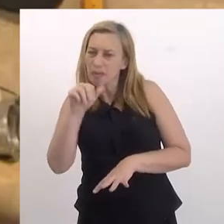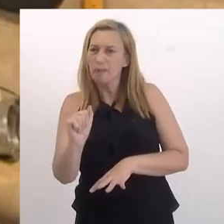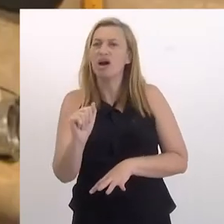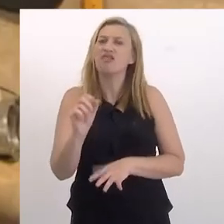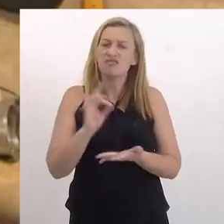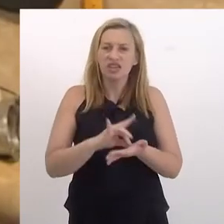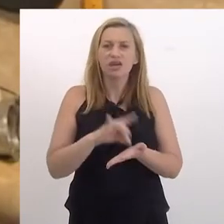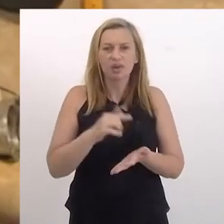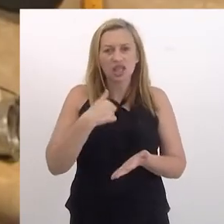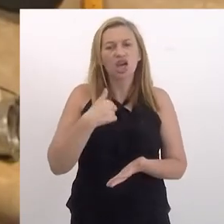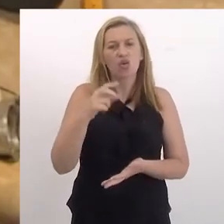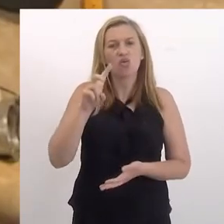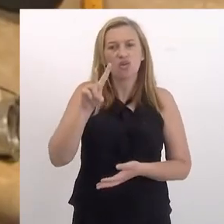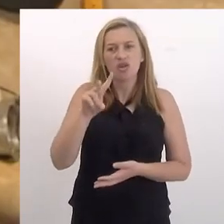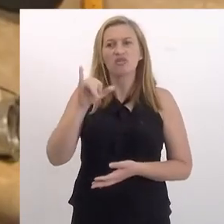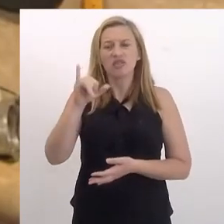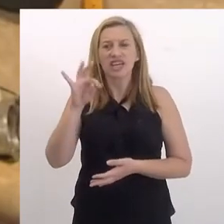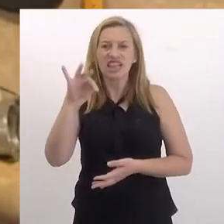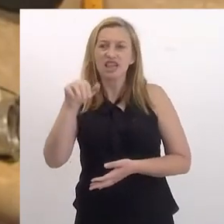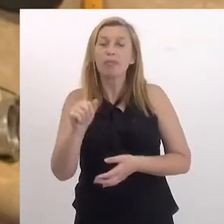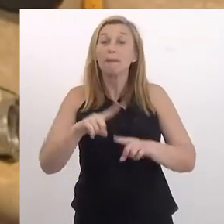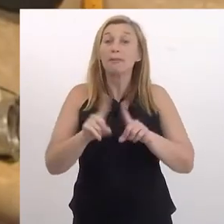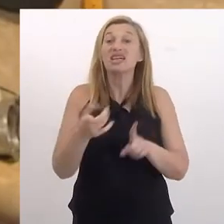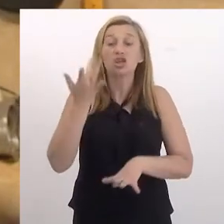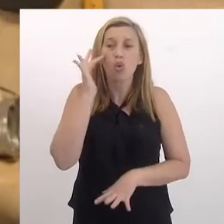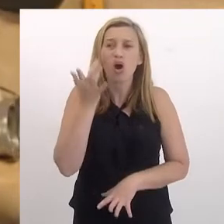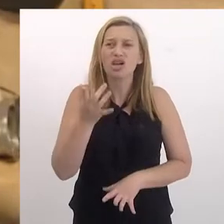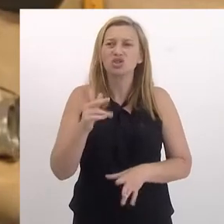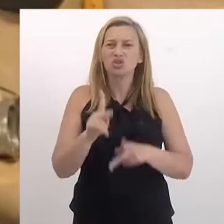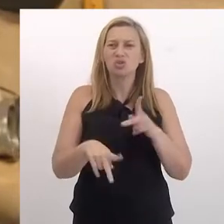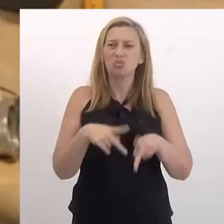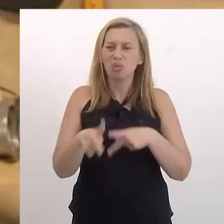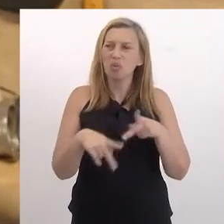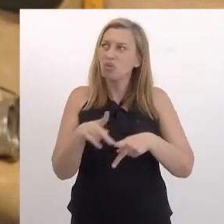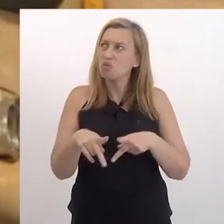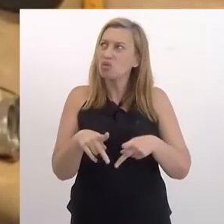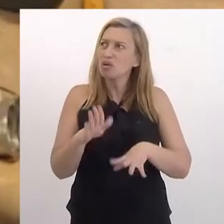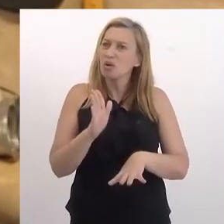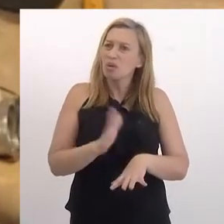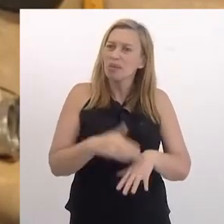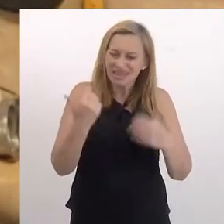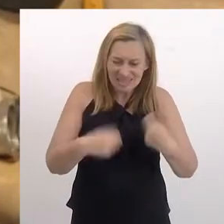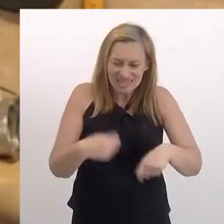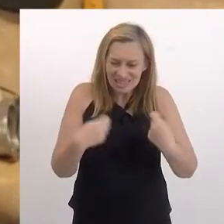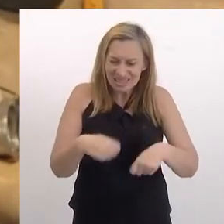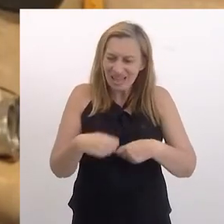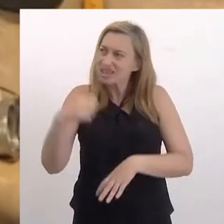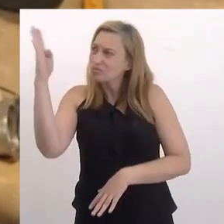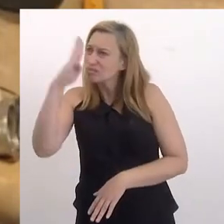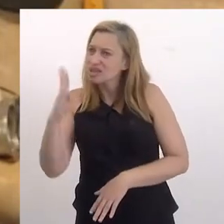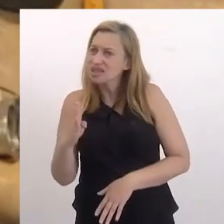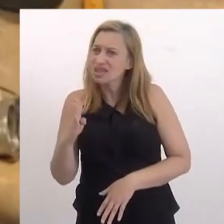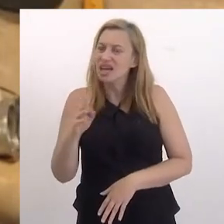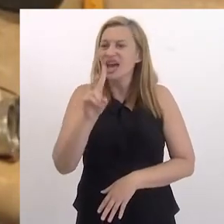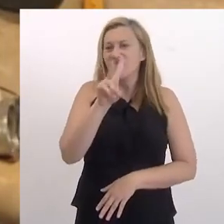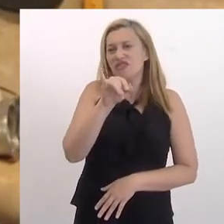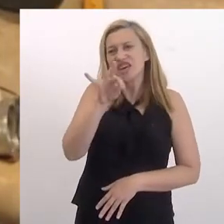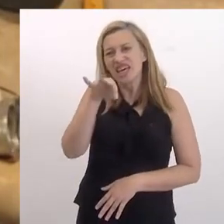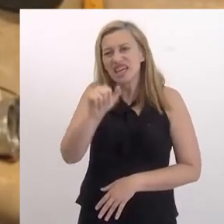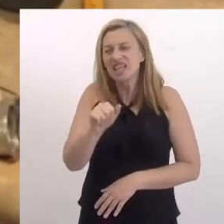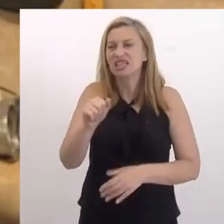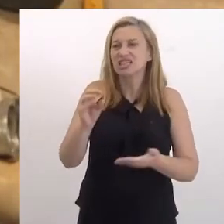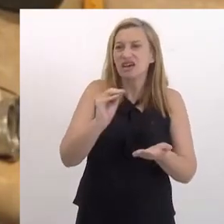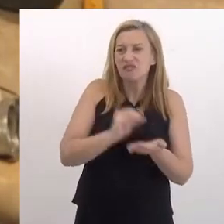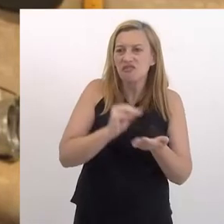acho, assim, que realmente eu fui vítima desse furto. Mas eu acho que a população mais carente brasileira, ela é muito